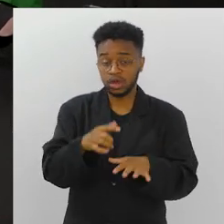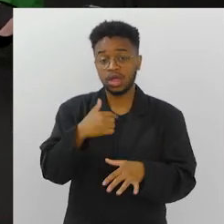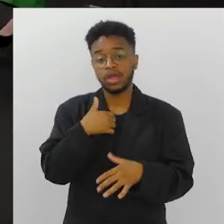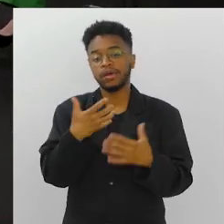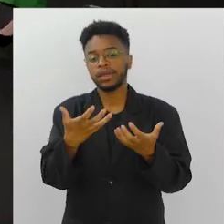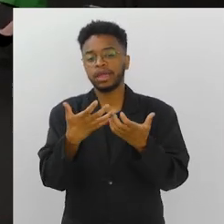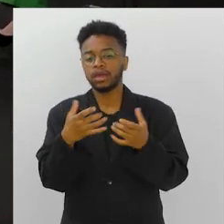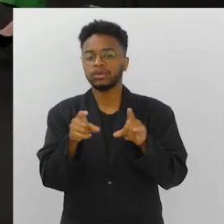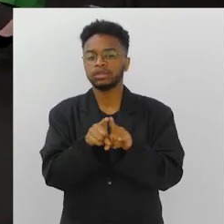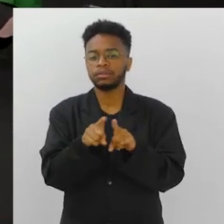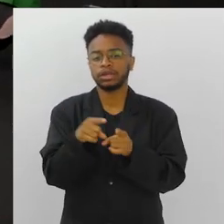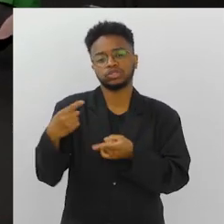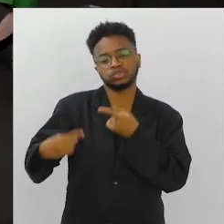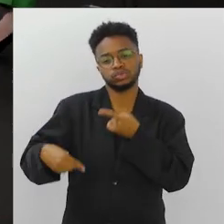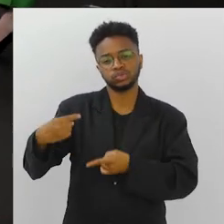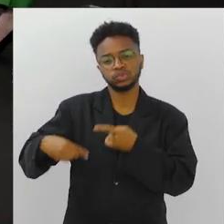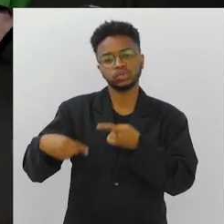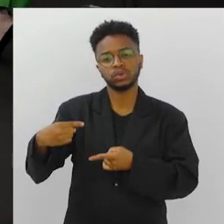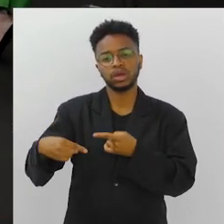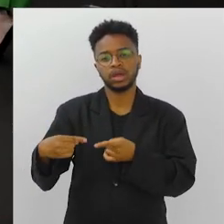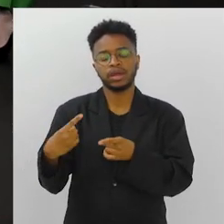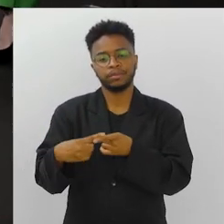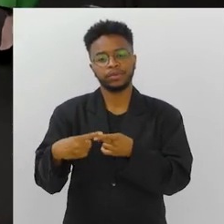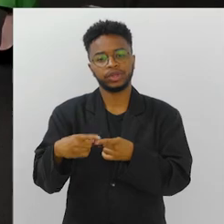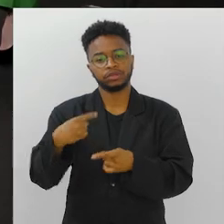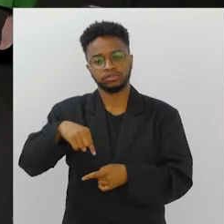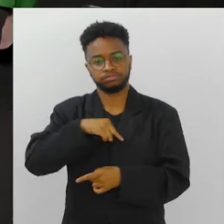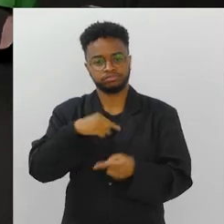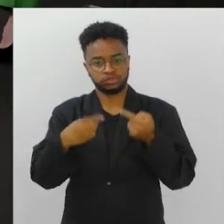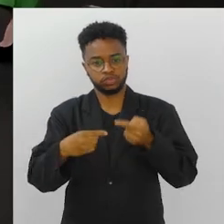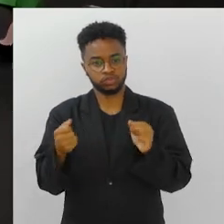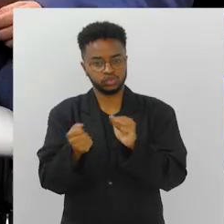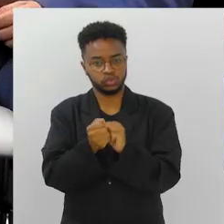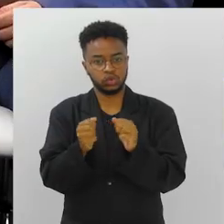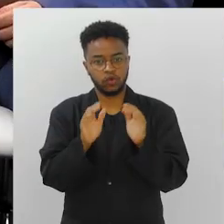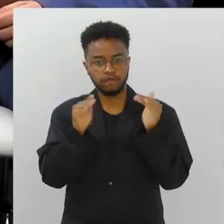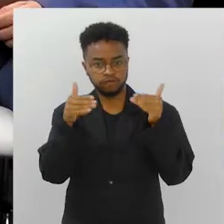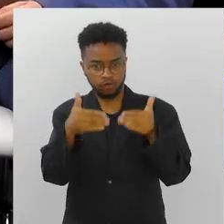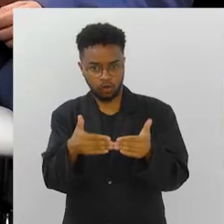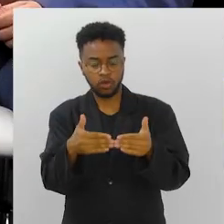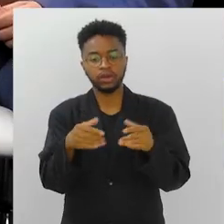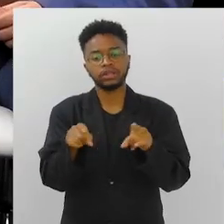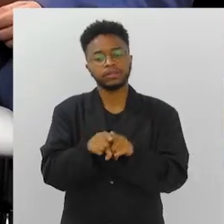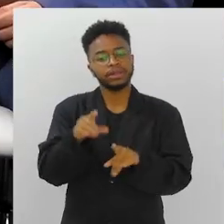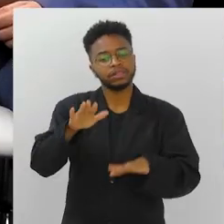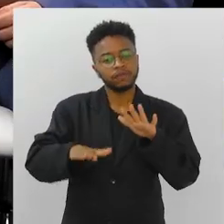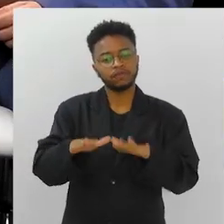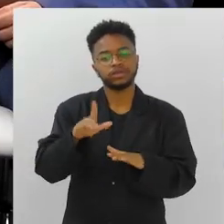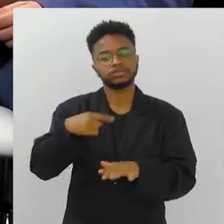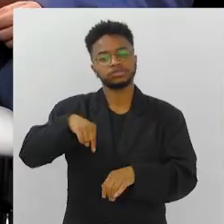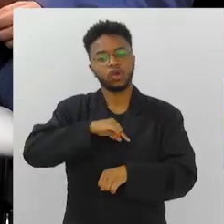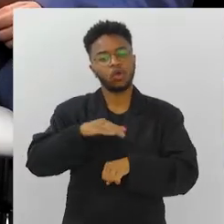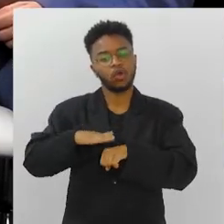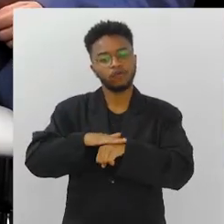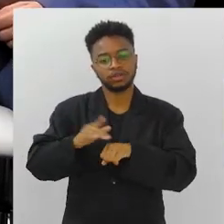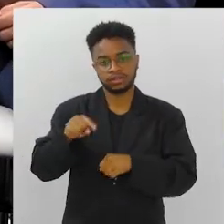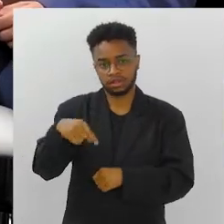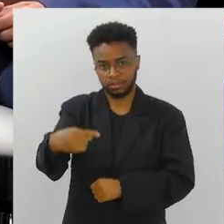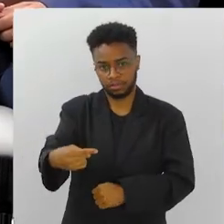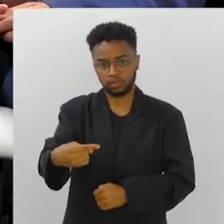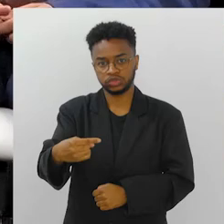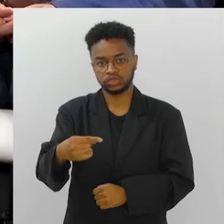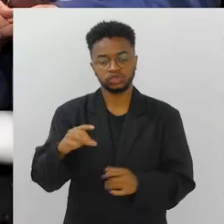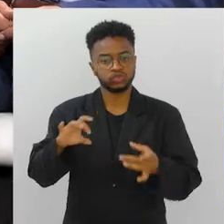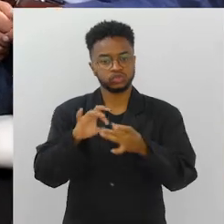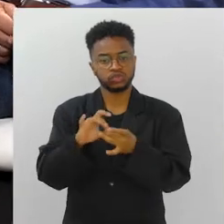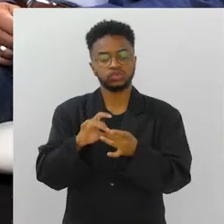Tia Ju, eu vou até trazer aqui uma discussão que a gente tem feito no fórum muito intensa e provavelmente a gente vai conversar sobre isso